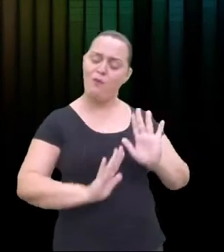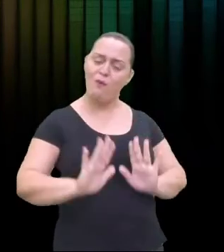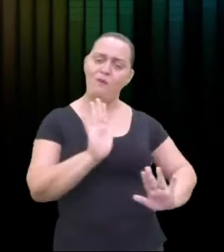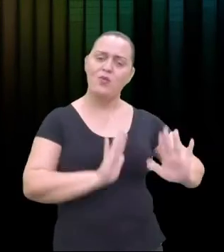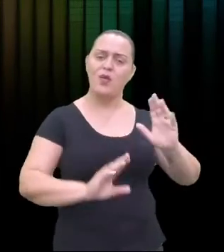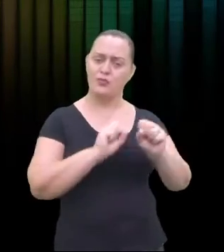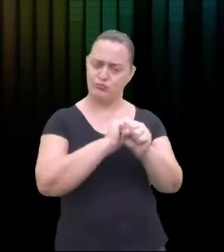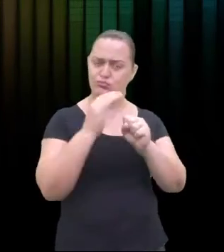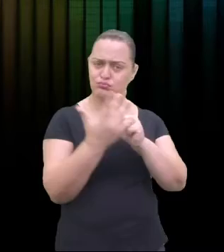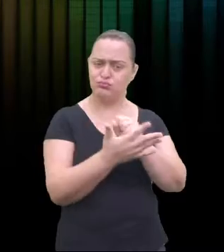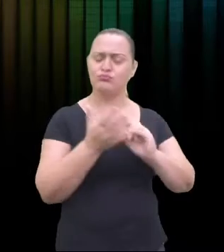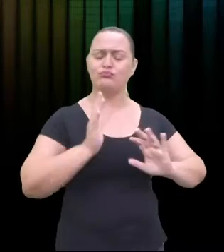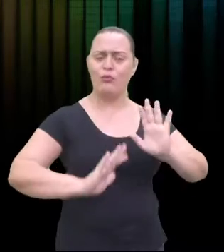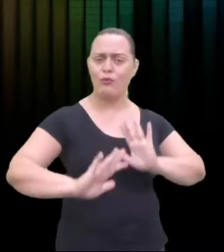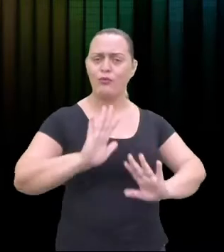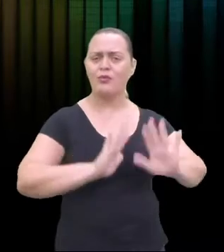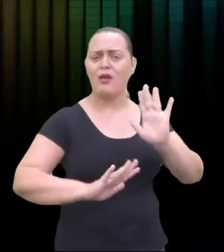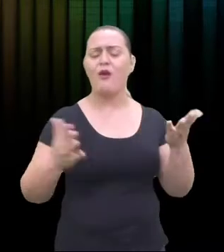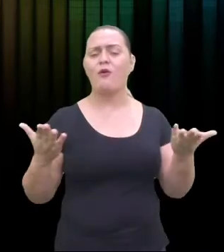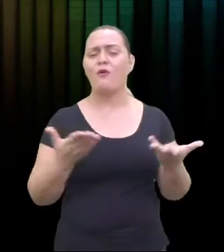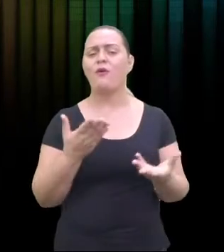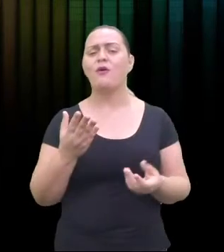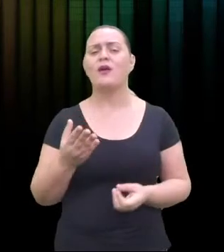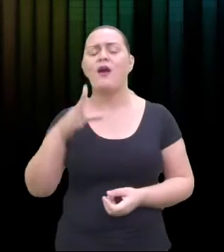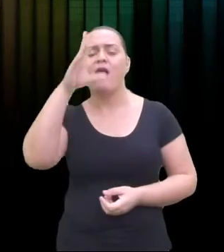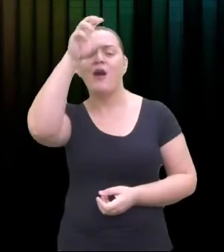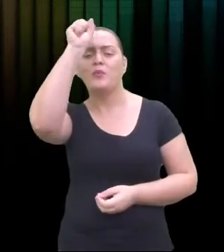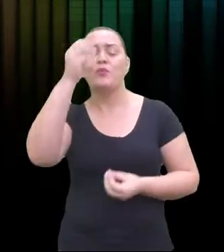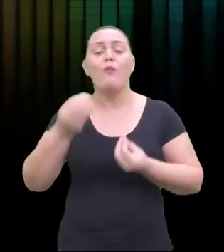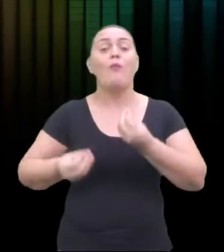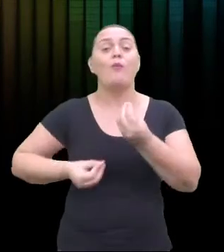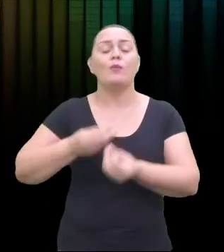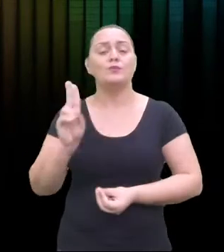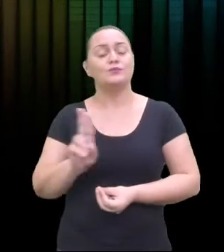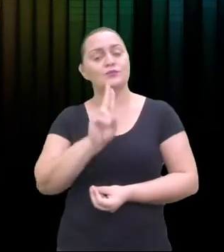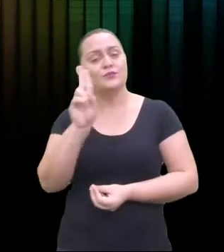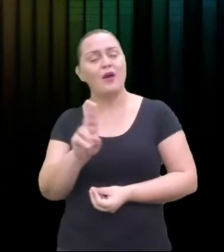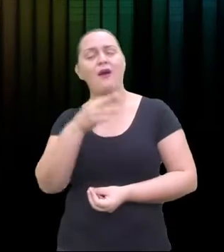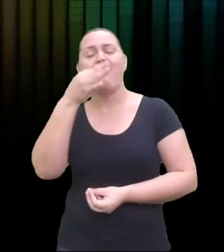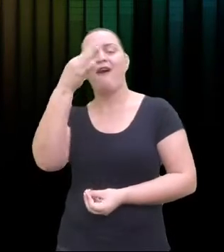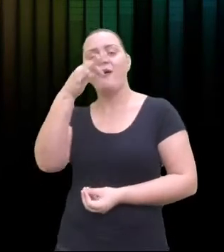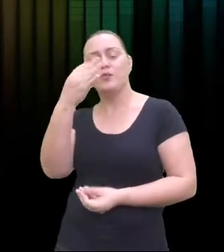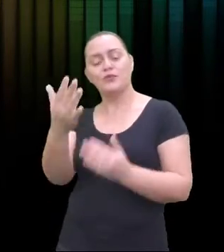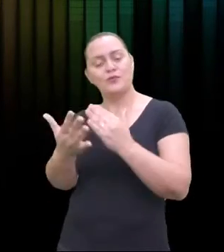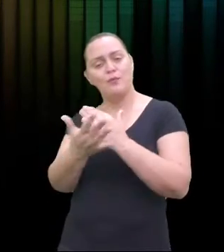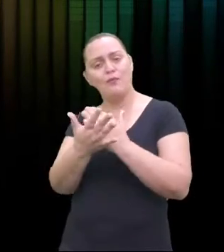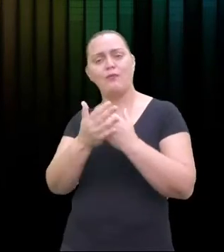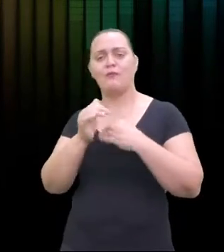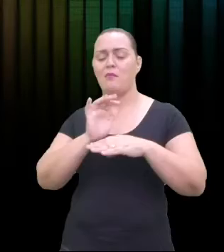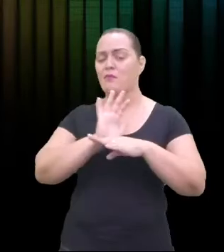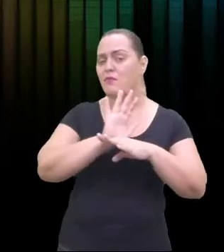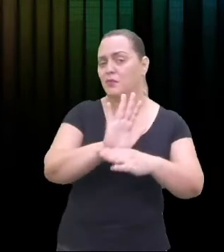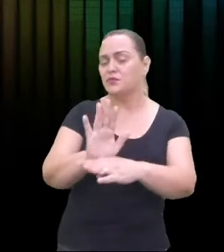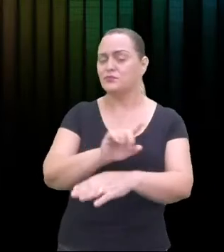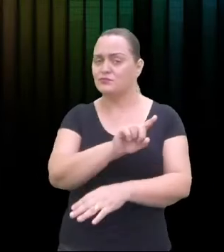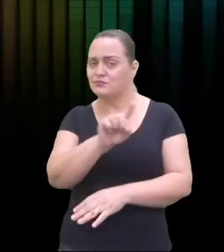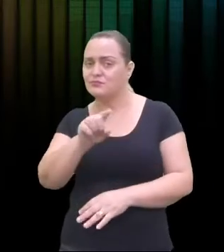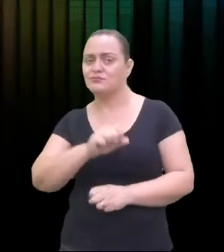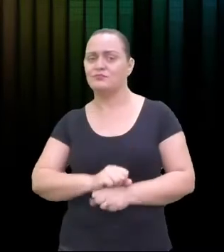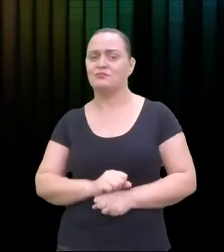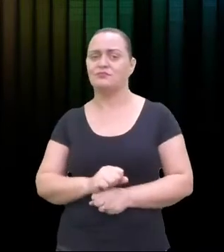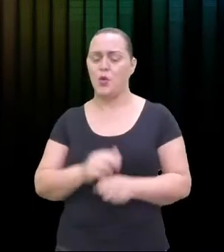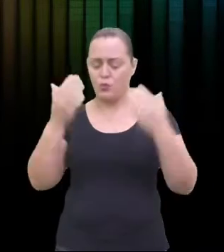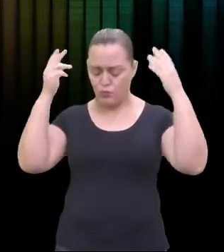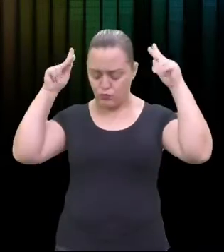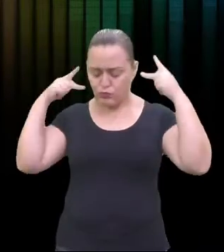podemos fazer com a música na nossa casa, como usar a música para o nosso benefício do nosso corpo, para o benefício da